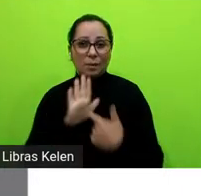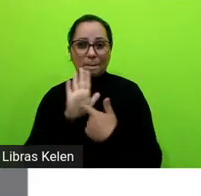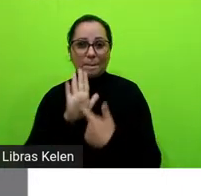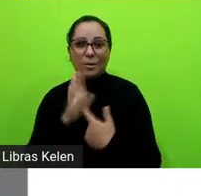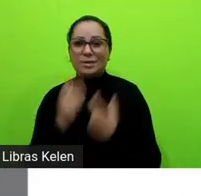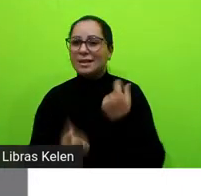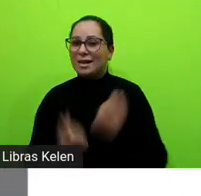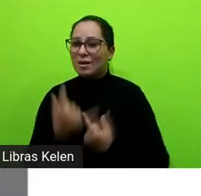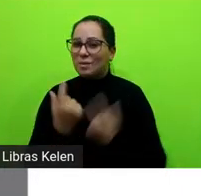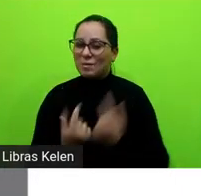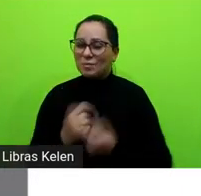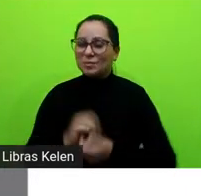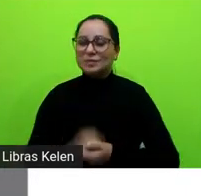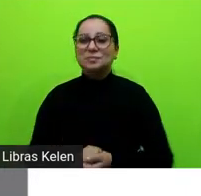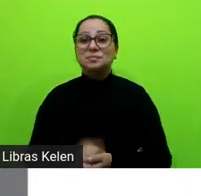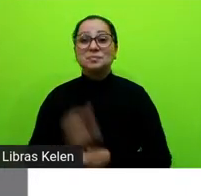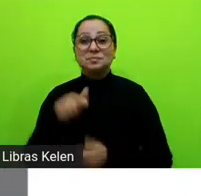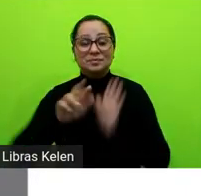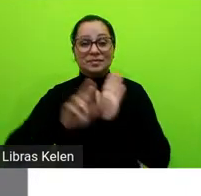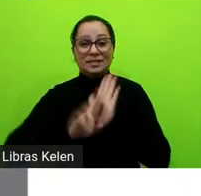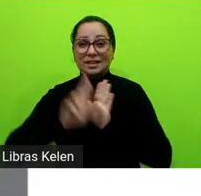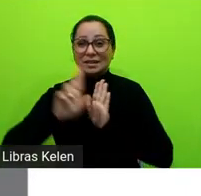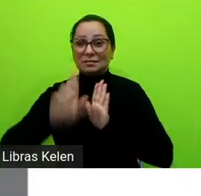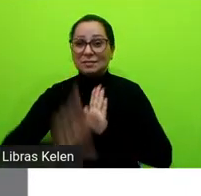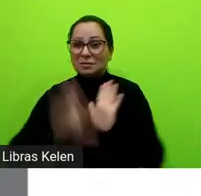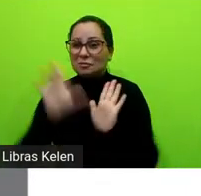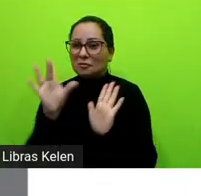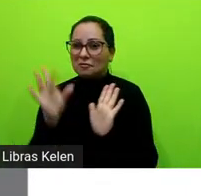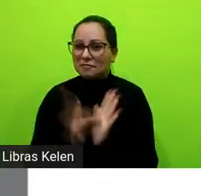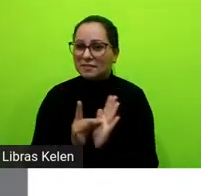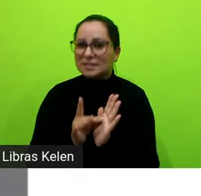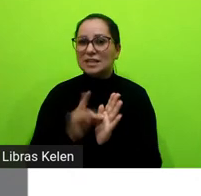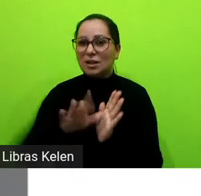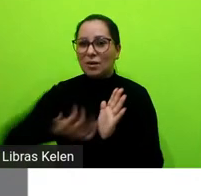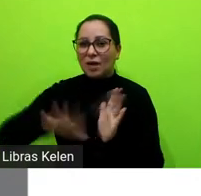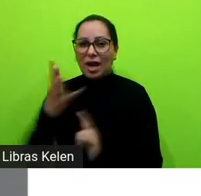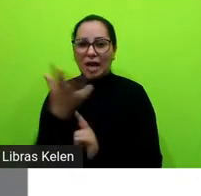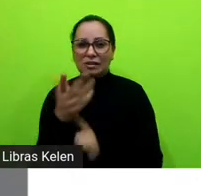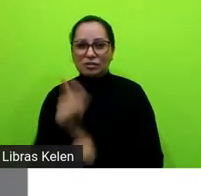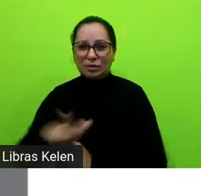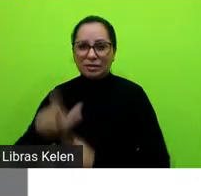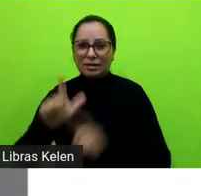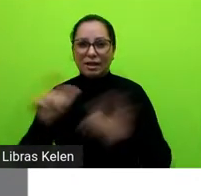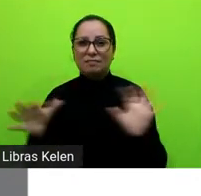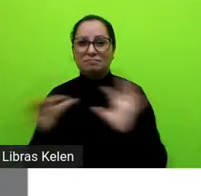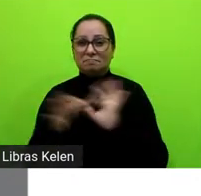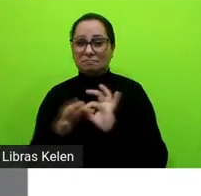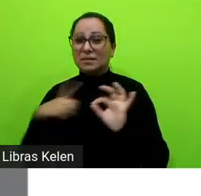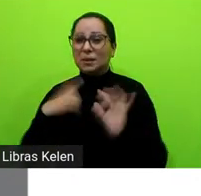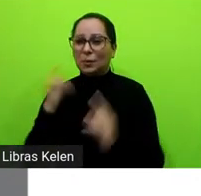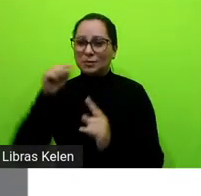então ele é um representante legítimo né do campo artístico literário ele tem essa função